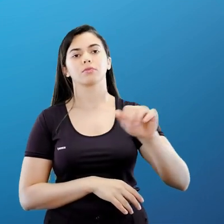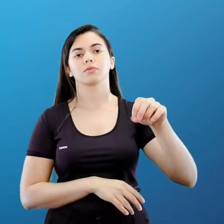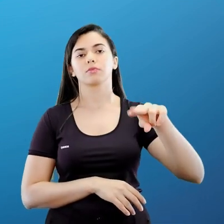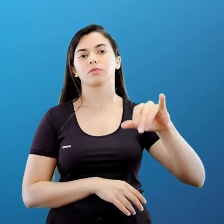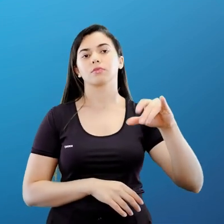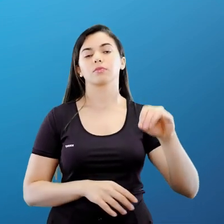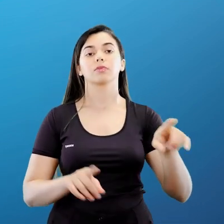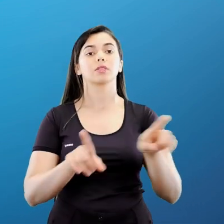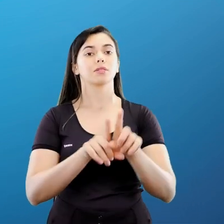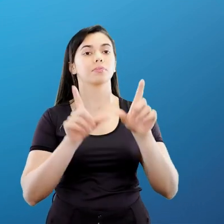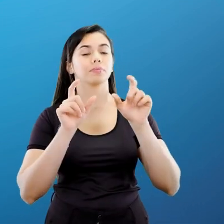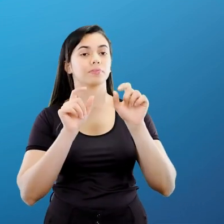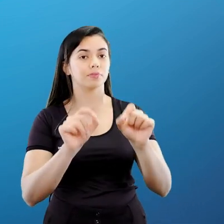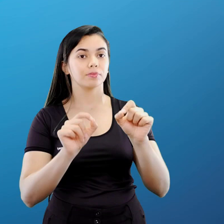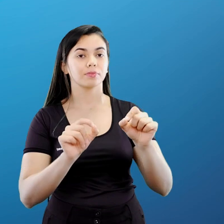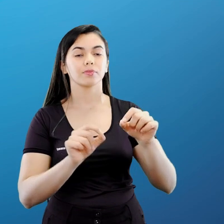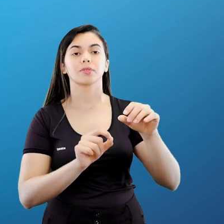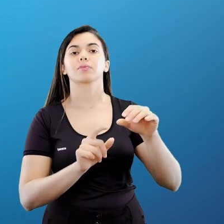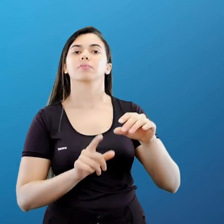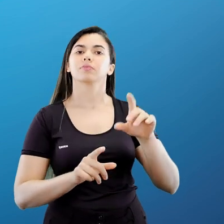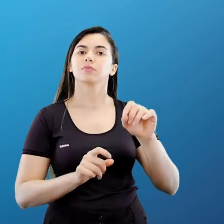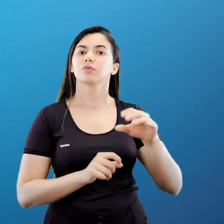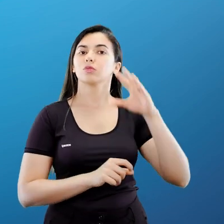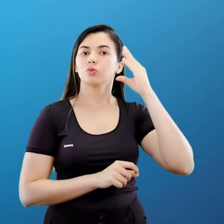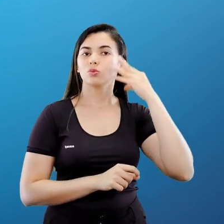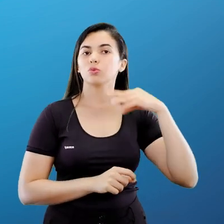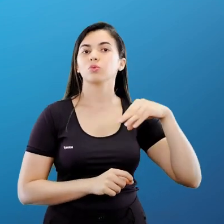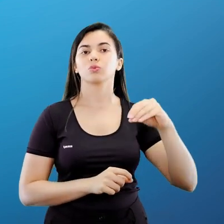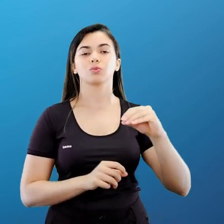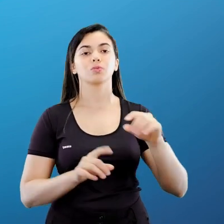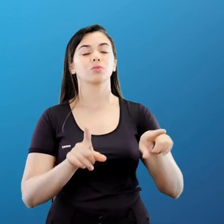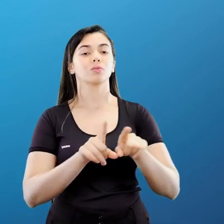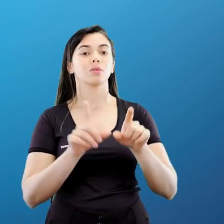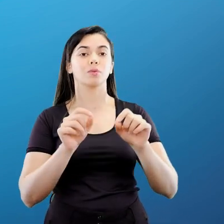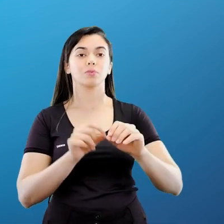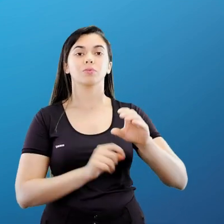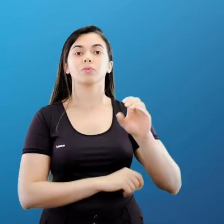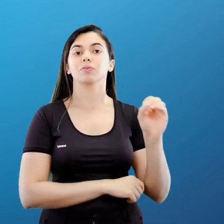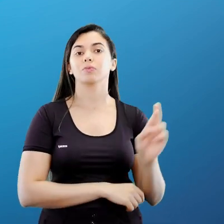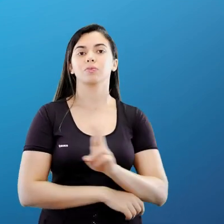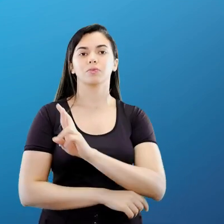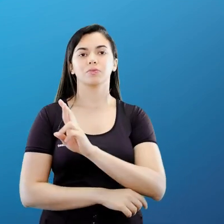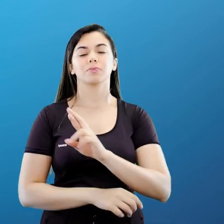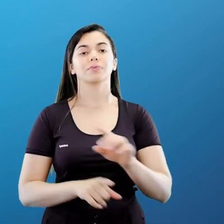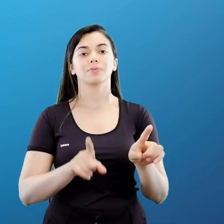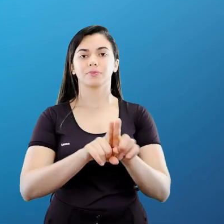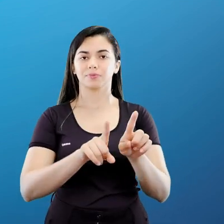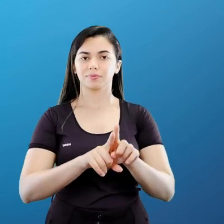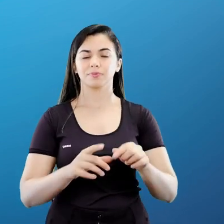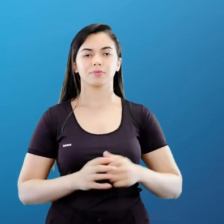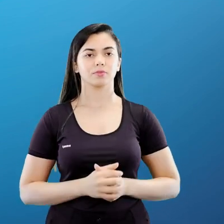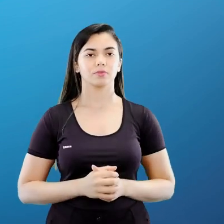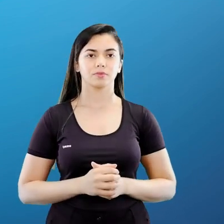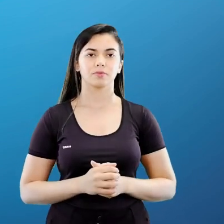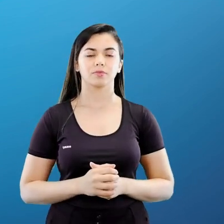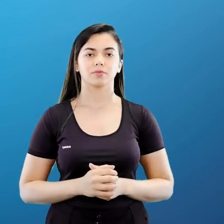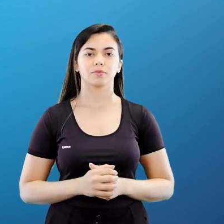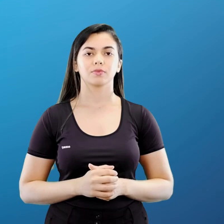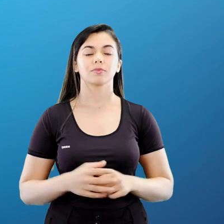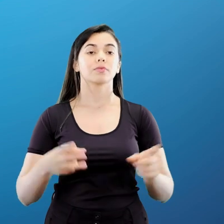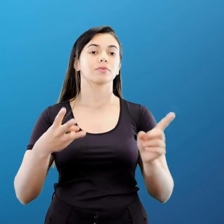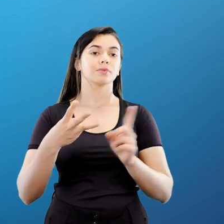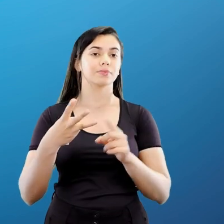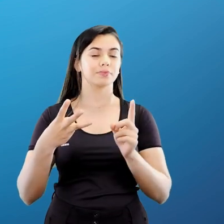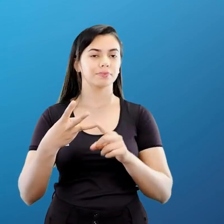africano e também um pouquinho aí do Oriente Médio, não todo. E a terceira